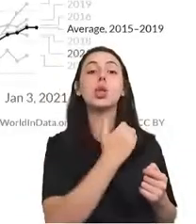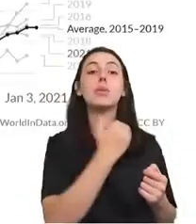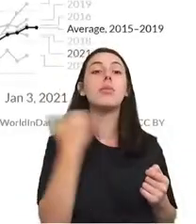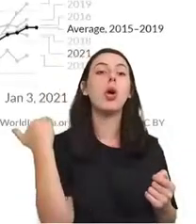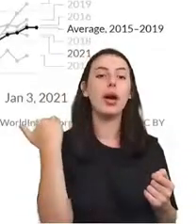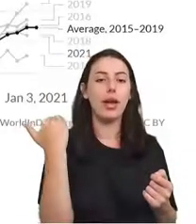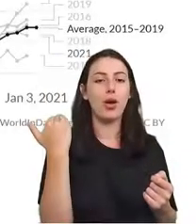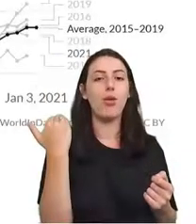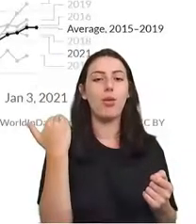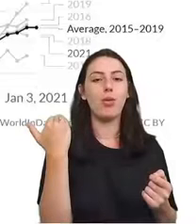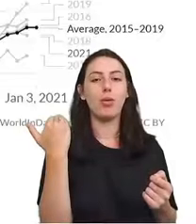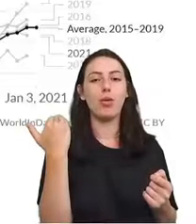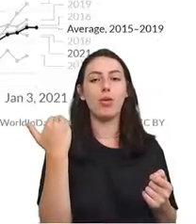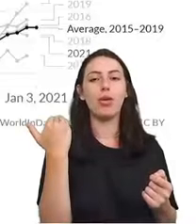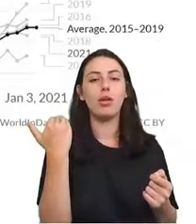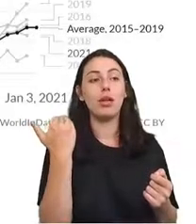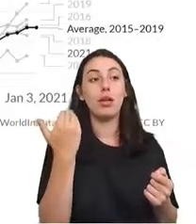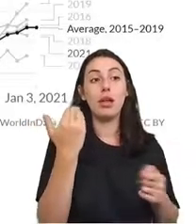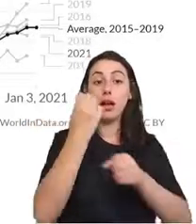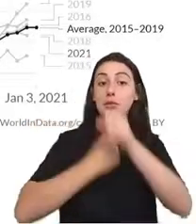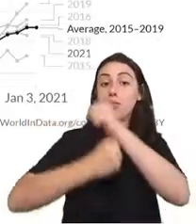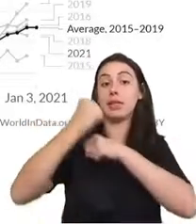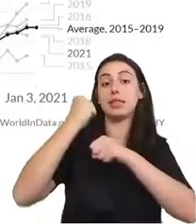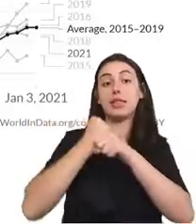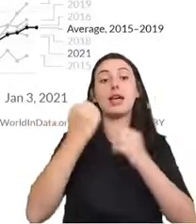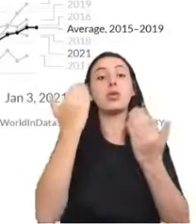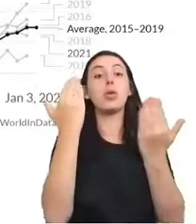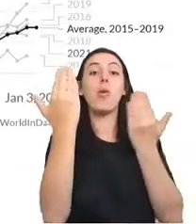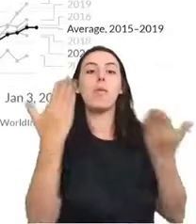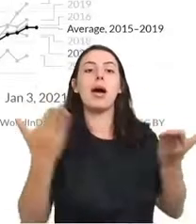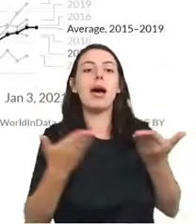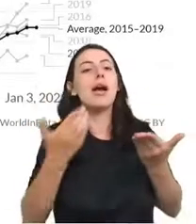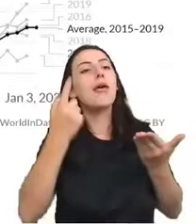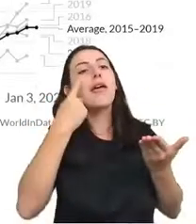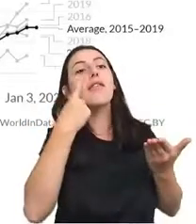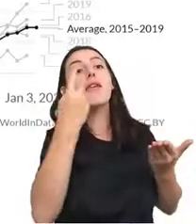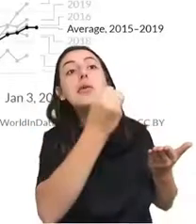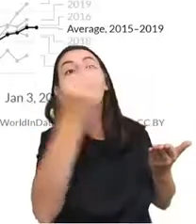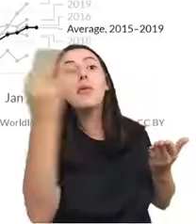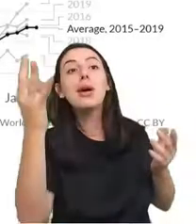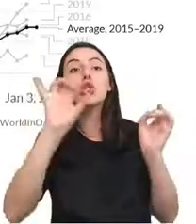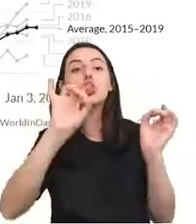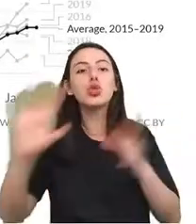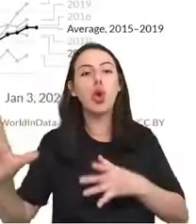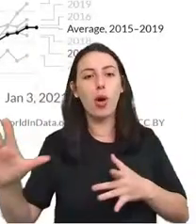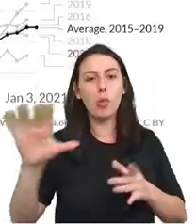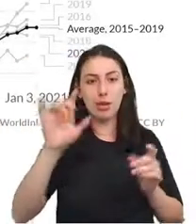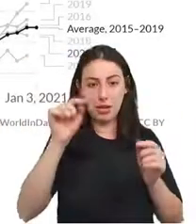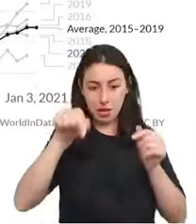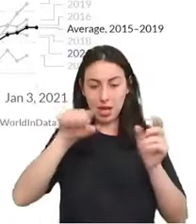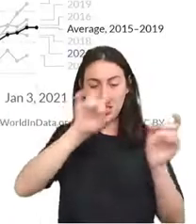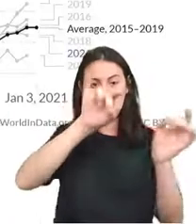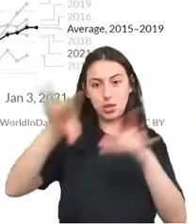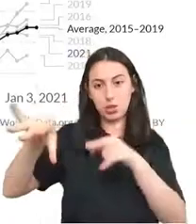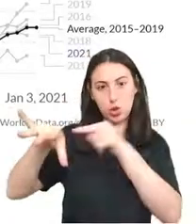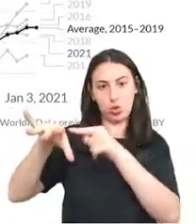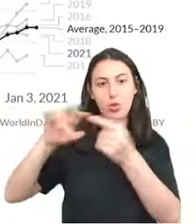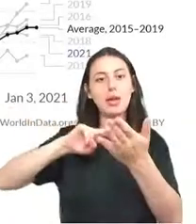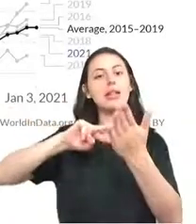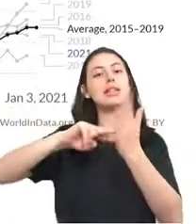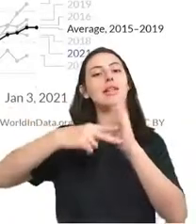mortes. Aquelas que ocorrem em um ano específico, comparadas às mortes esperadas no ano normal.